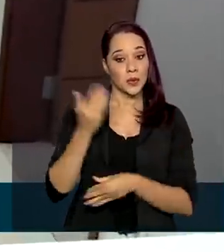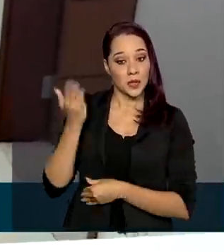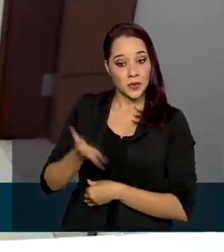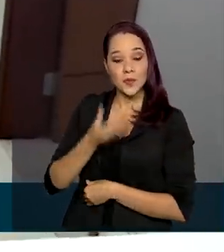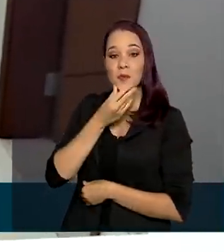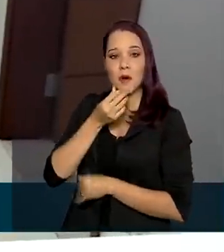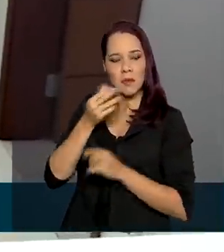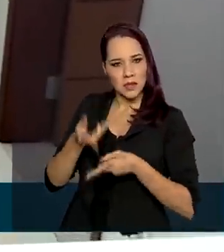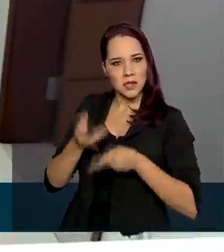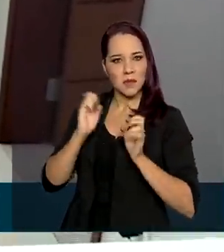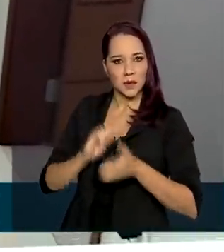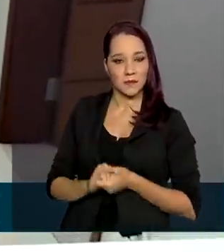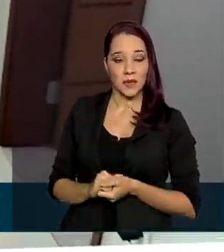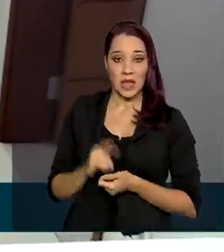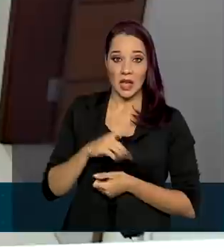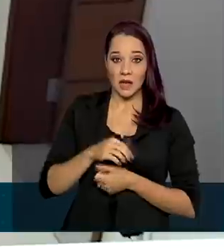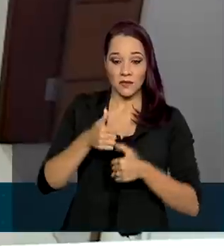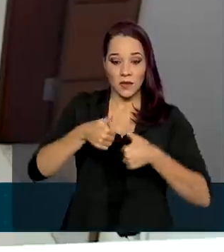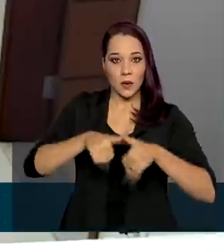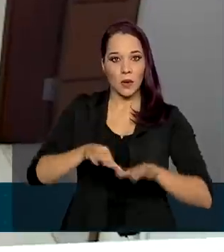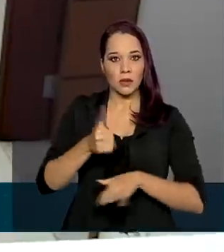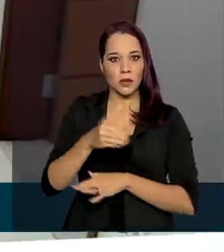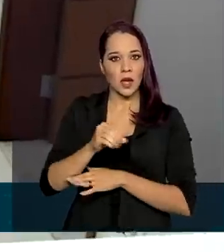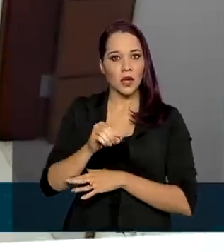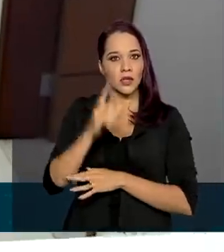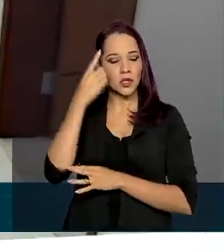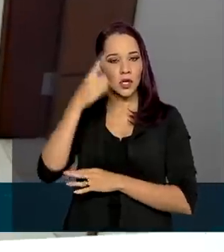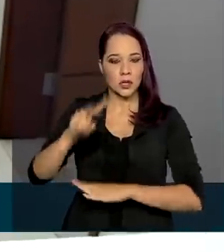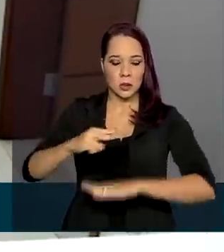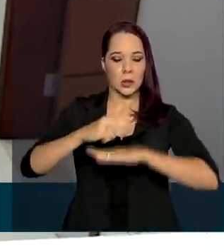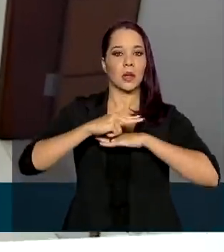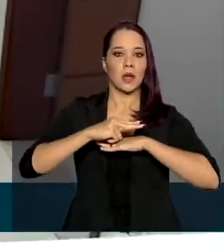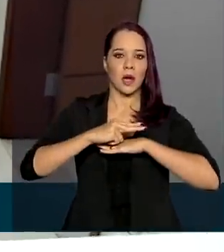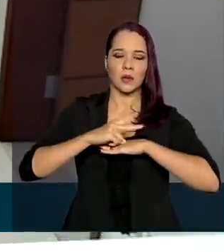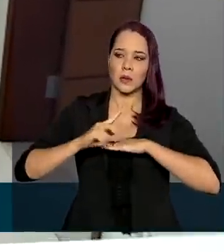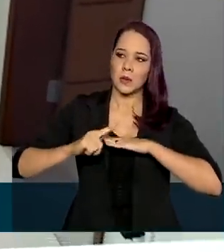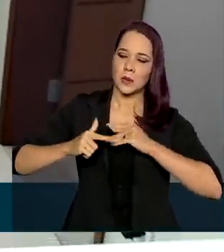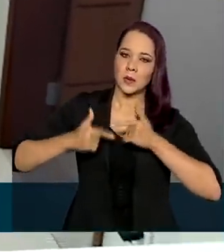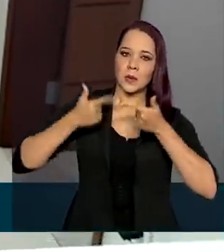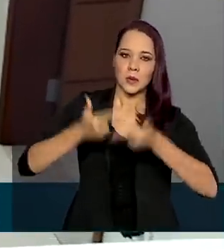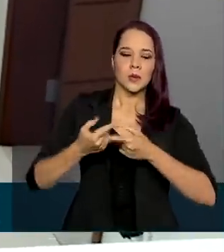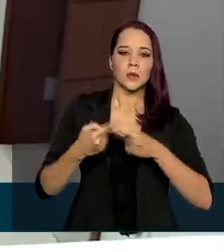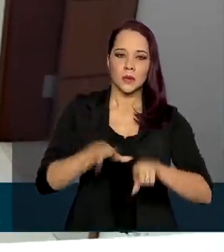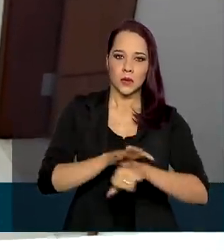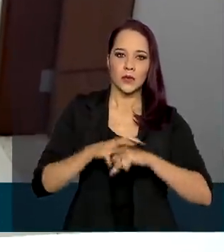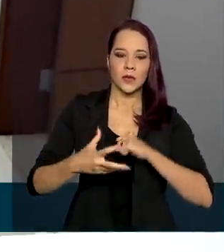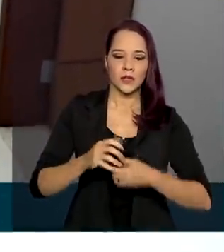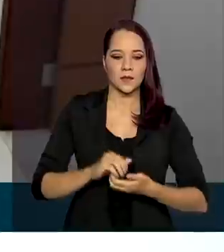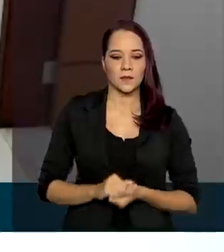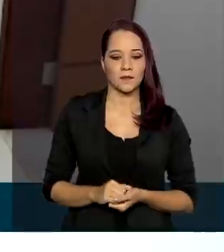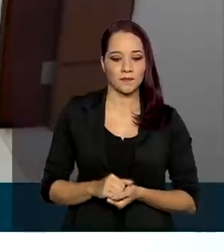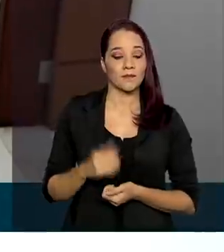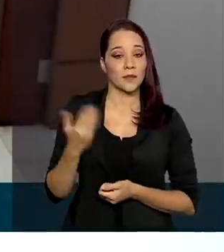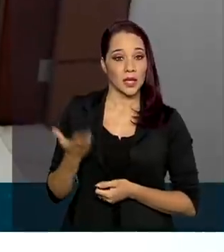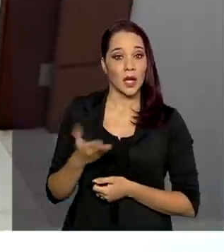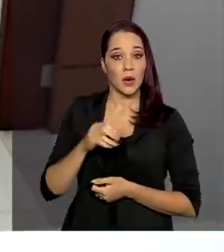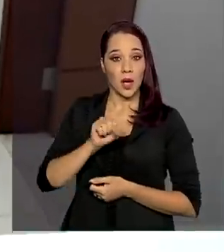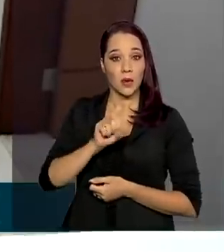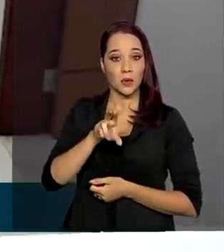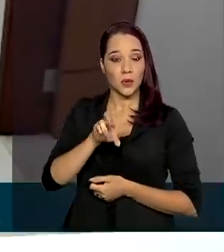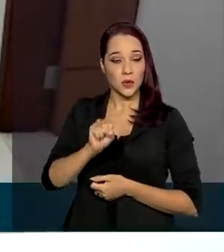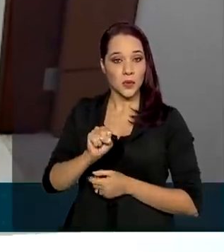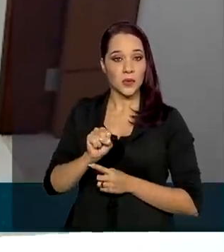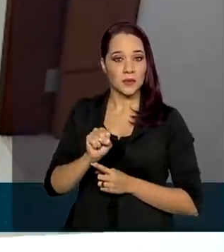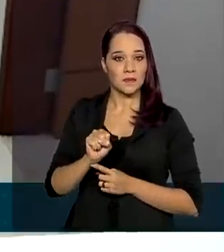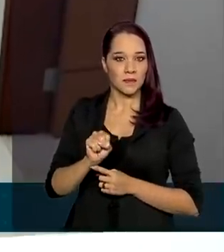percebeu, depois de passar 10 dias internado na rede pública na luta contra o novo coronavírus. Em relação ao Sistema Único de Saúde,